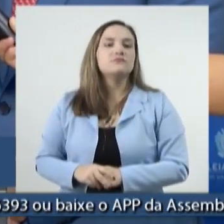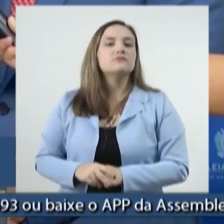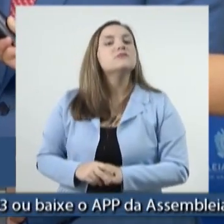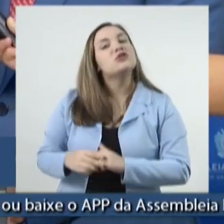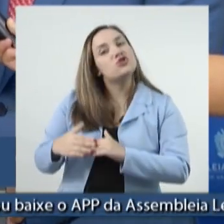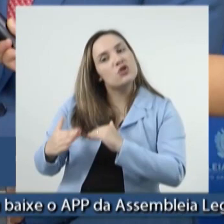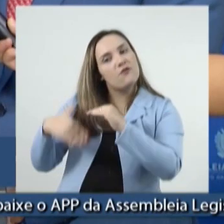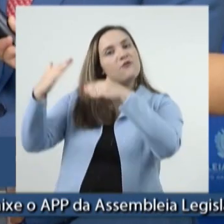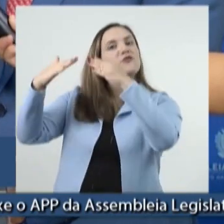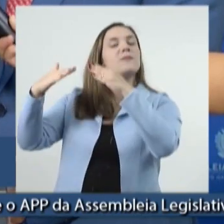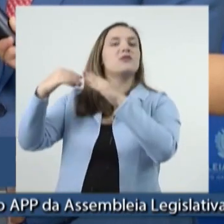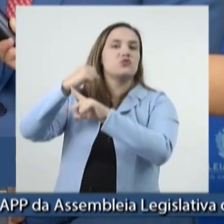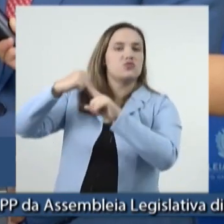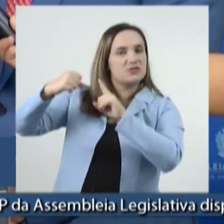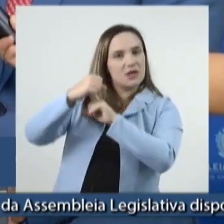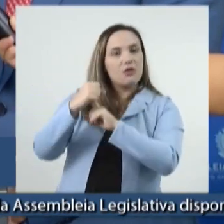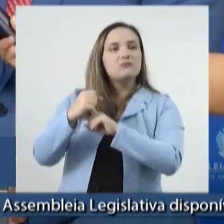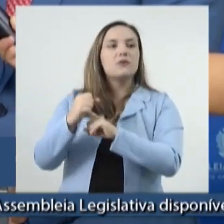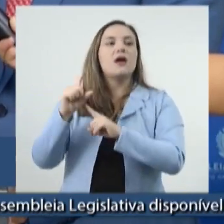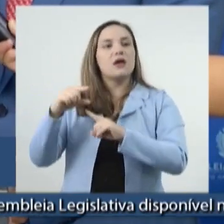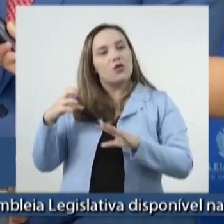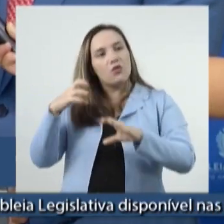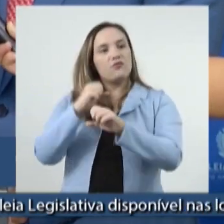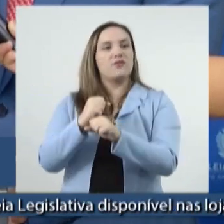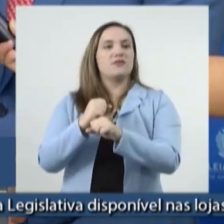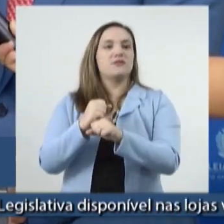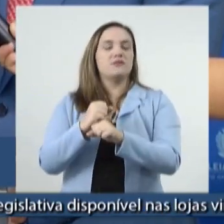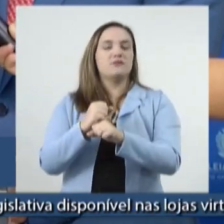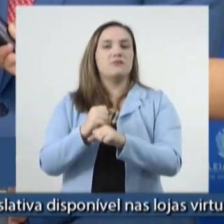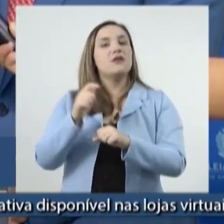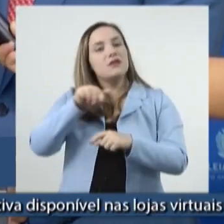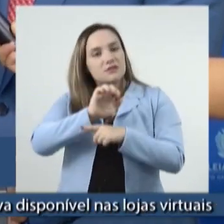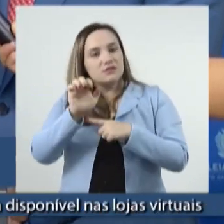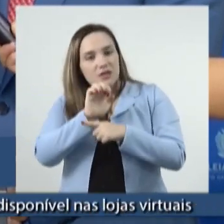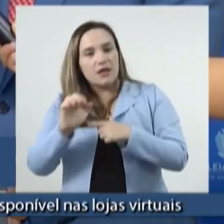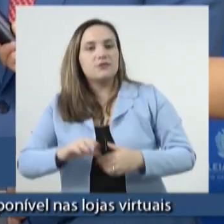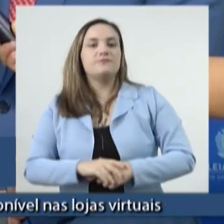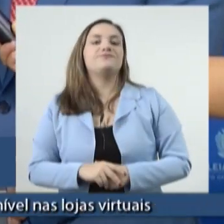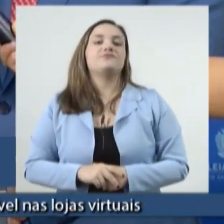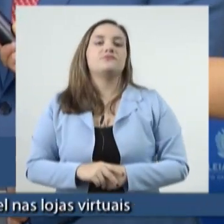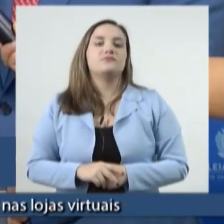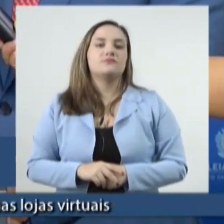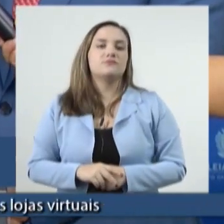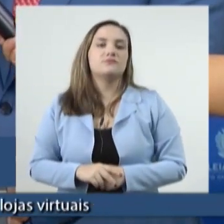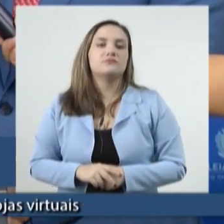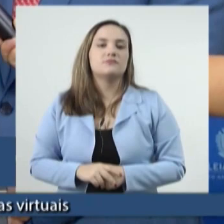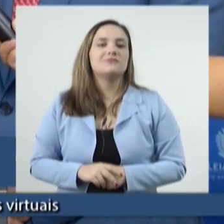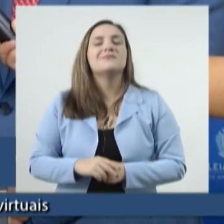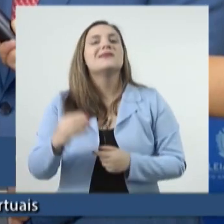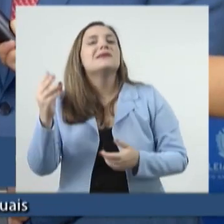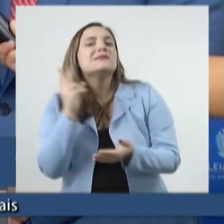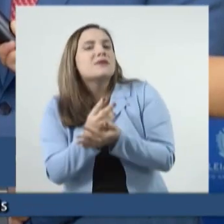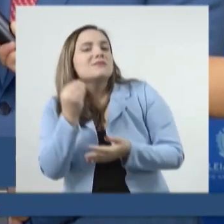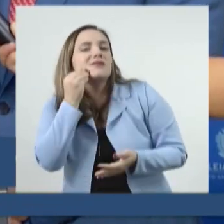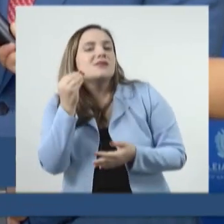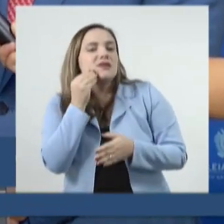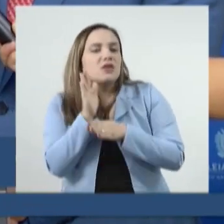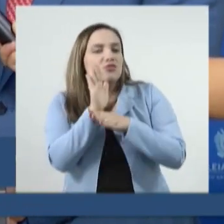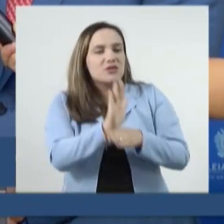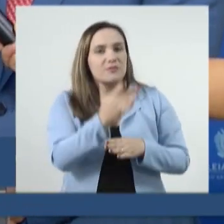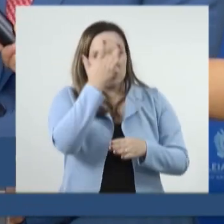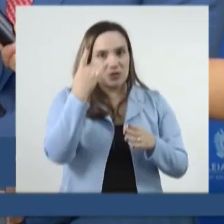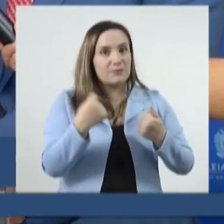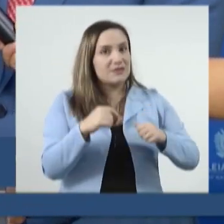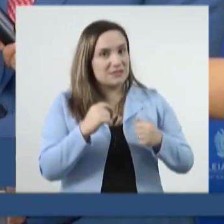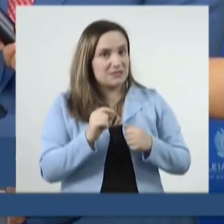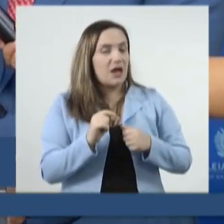desenvolvimento, de crescimento, a confiança que o Estado tem gerado no capital privado, e buscando sempre estender a mão para quem precisa.